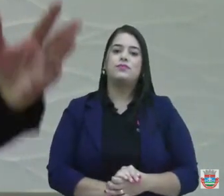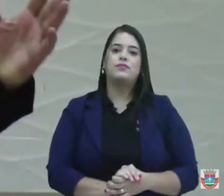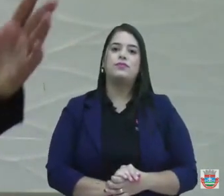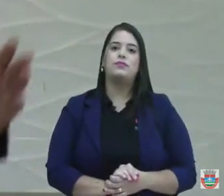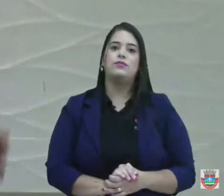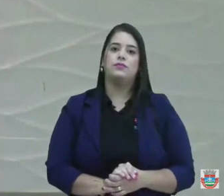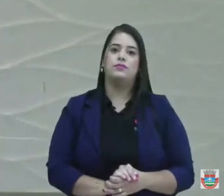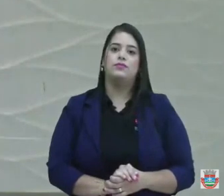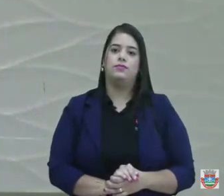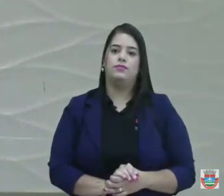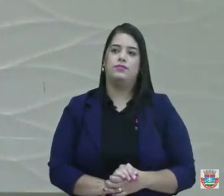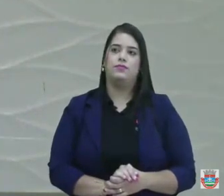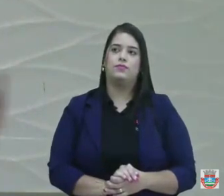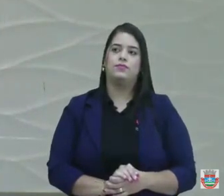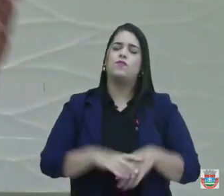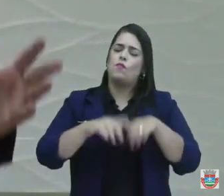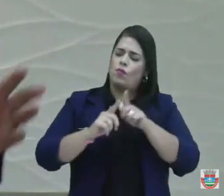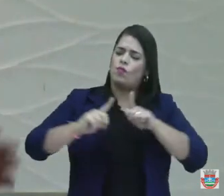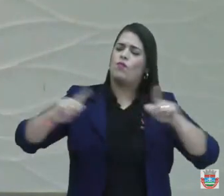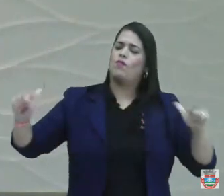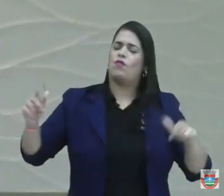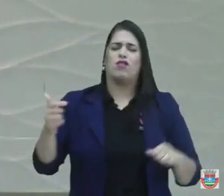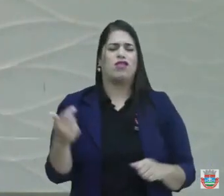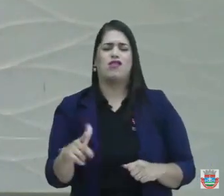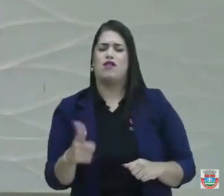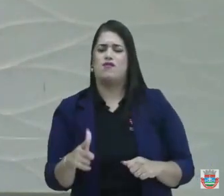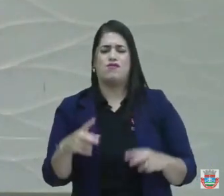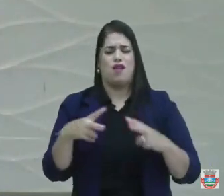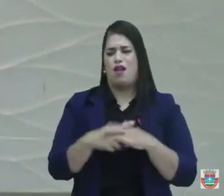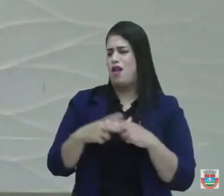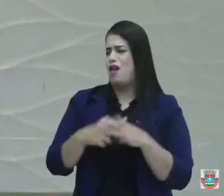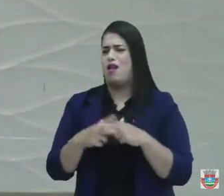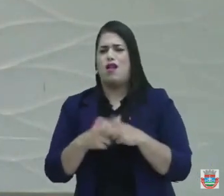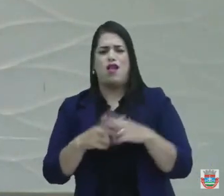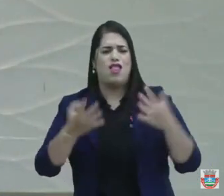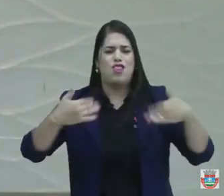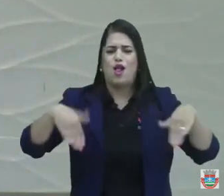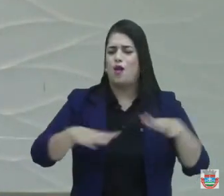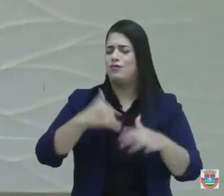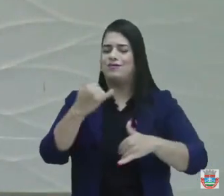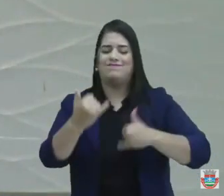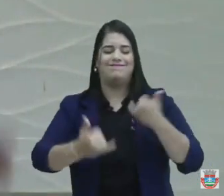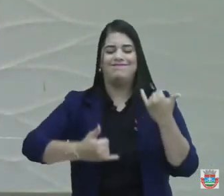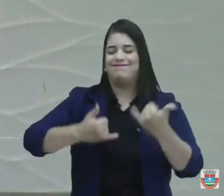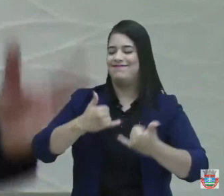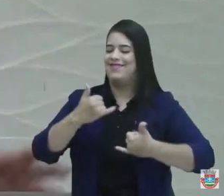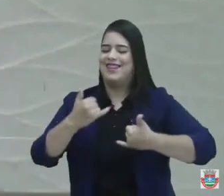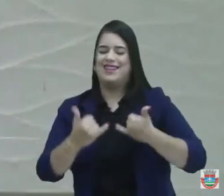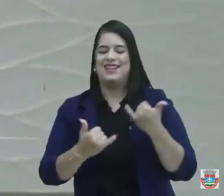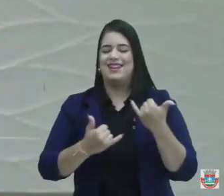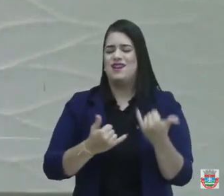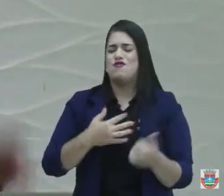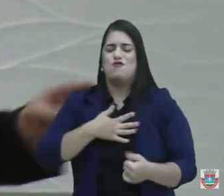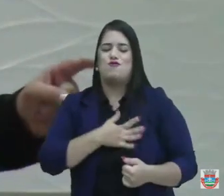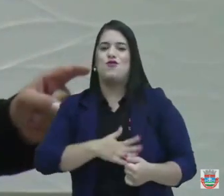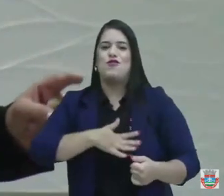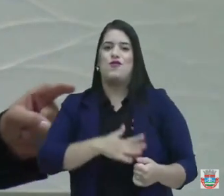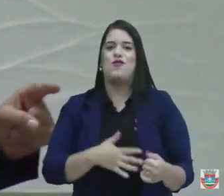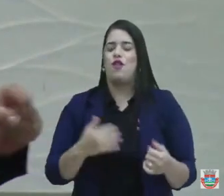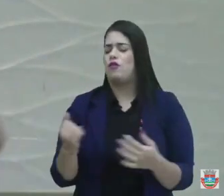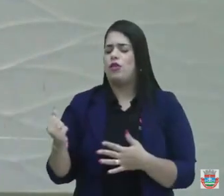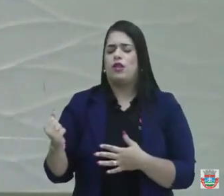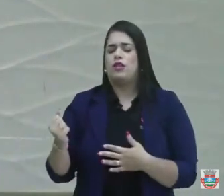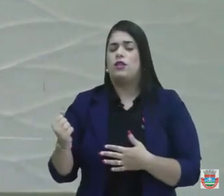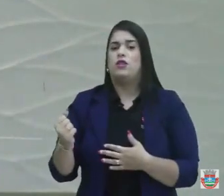daquele tamanho. Não teve uma confusão. Todo mundo brincou, todo mundo se divertiu, banda boa. E dizer